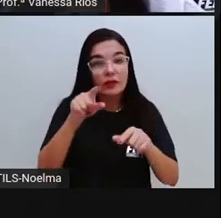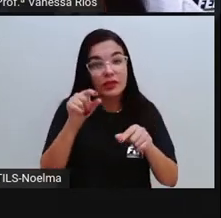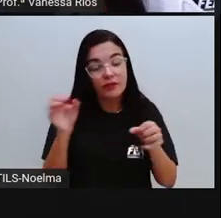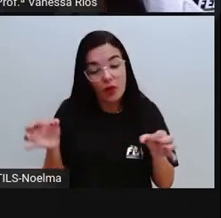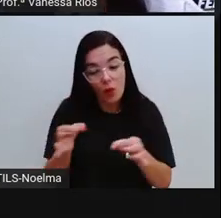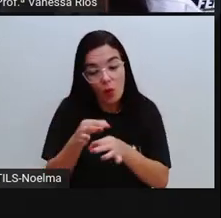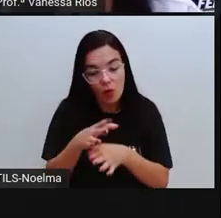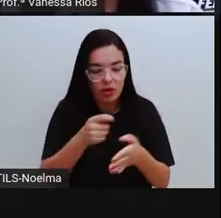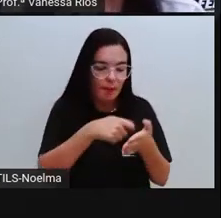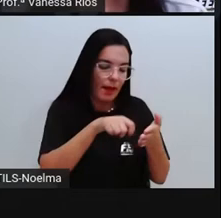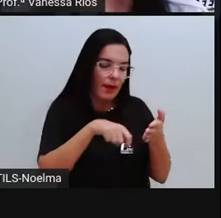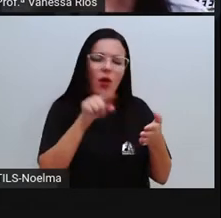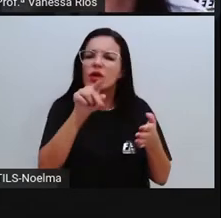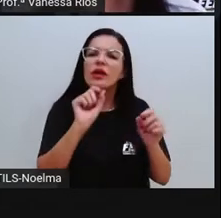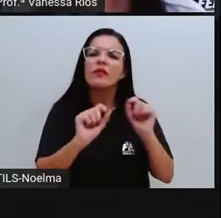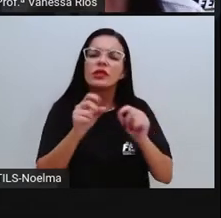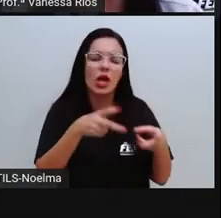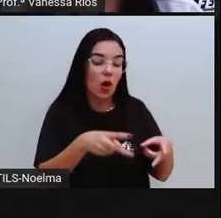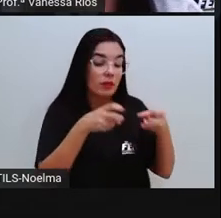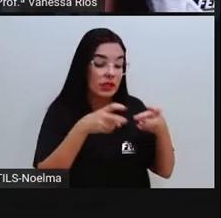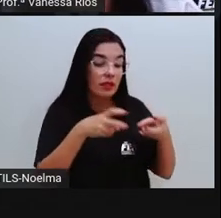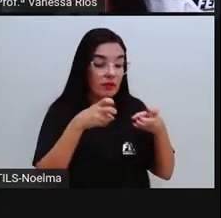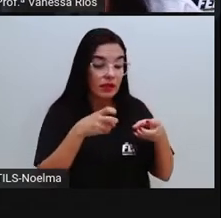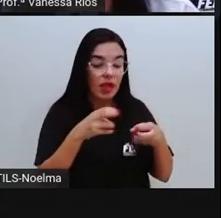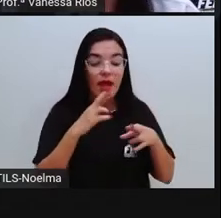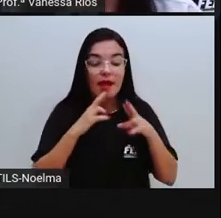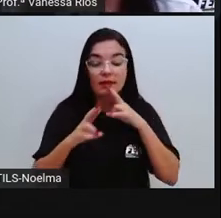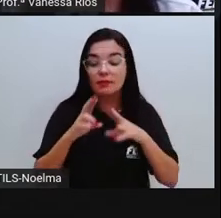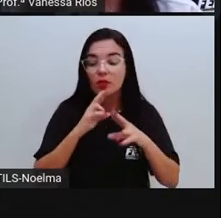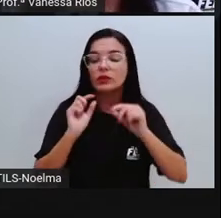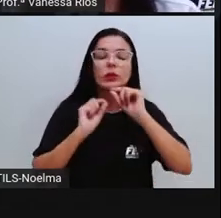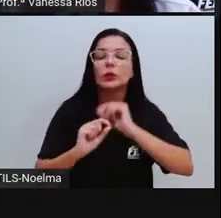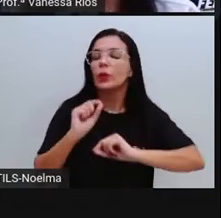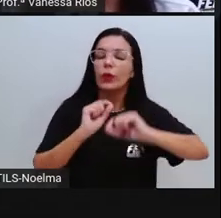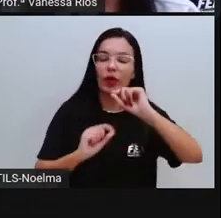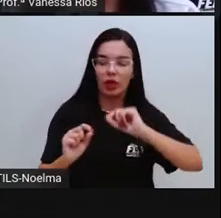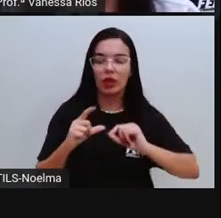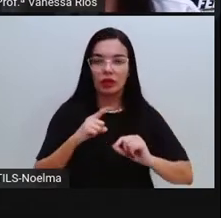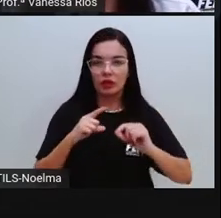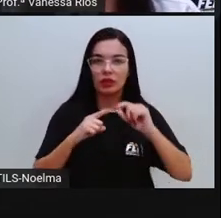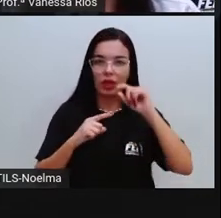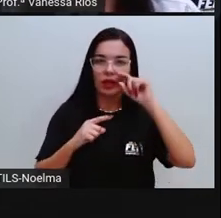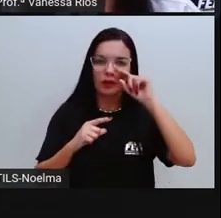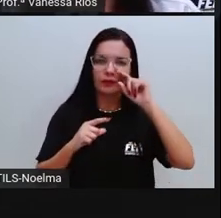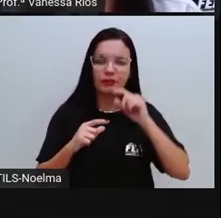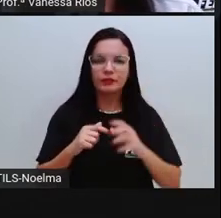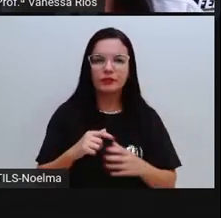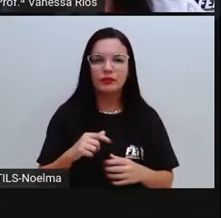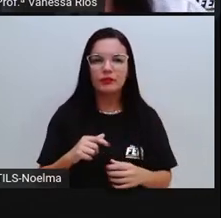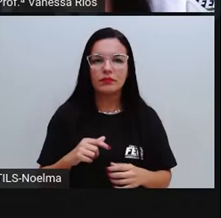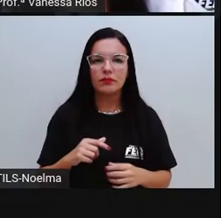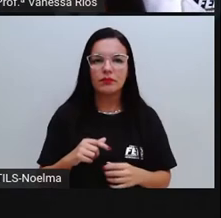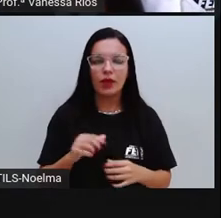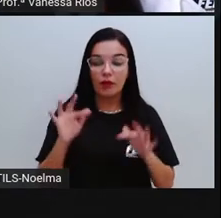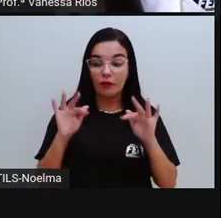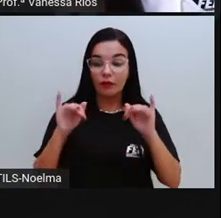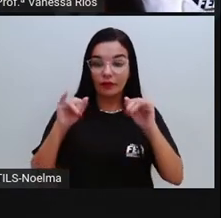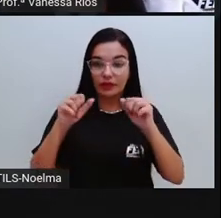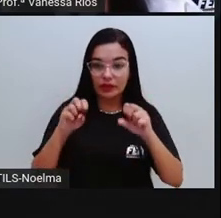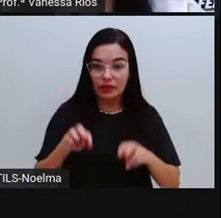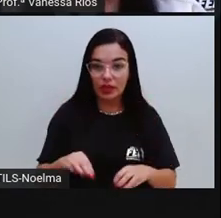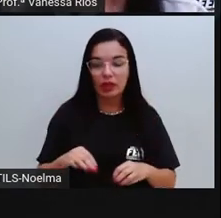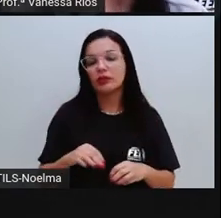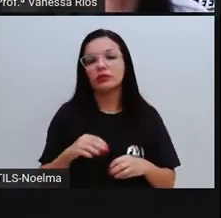conclusão, o é que você observou de resultado em relação àquilo que foi tido no final da